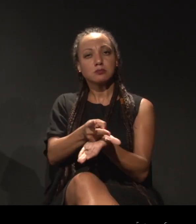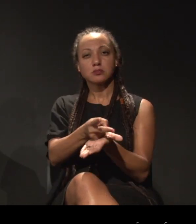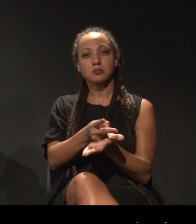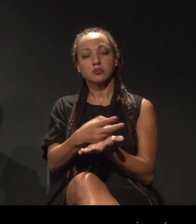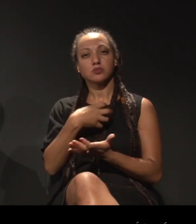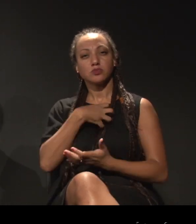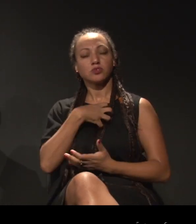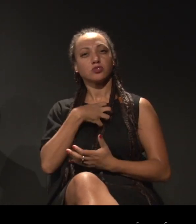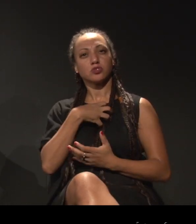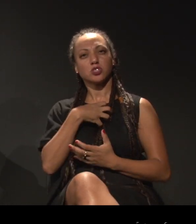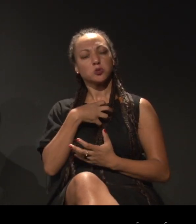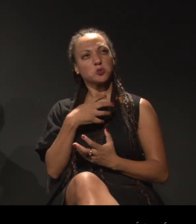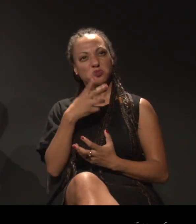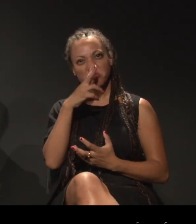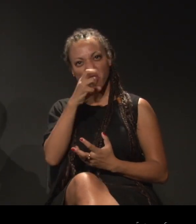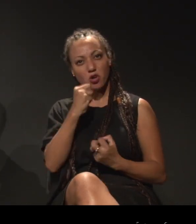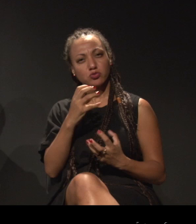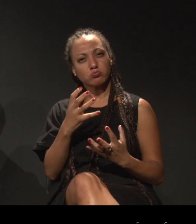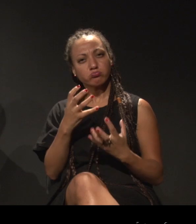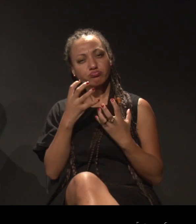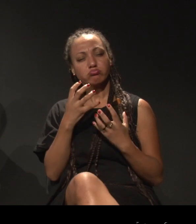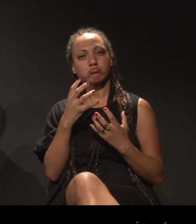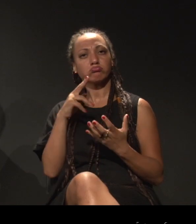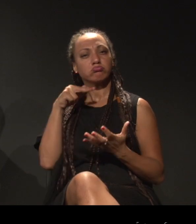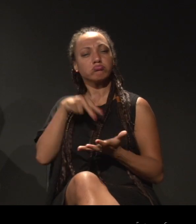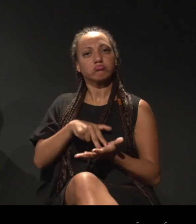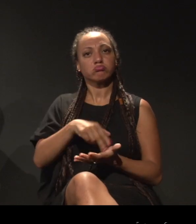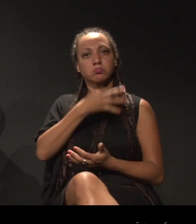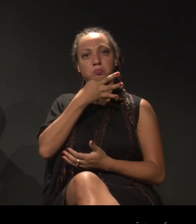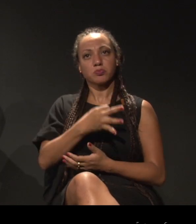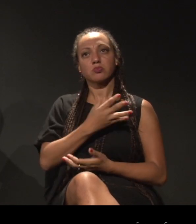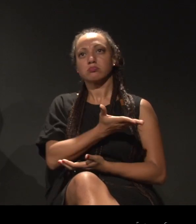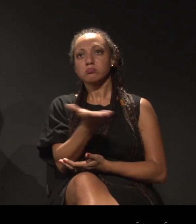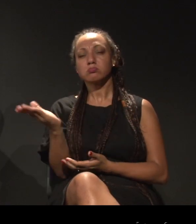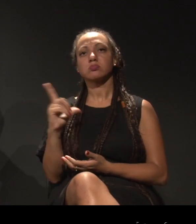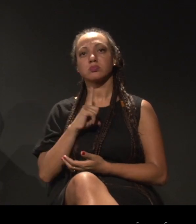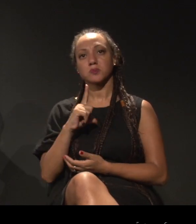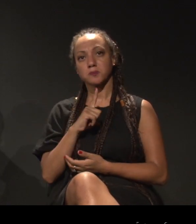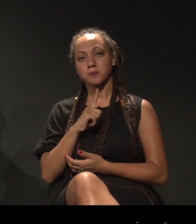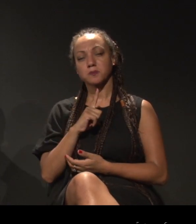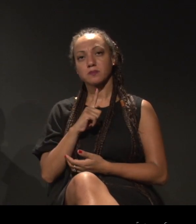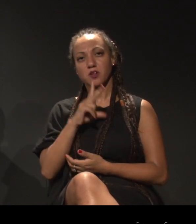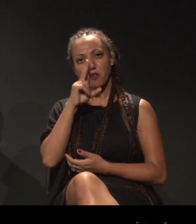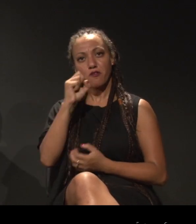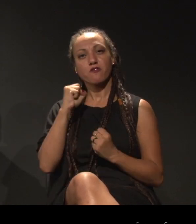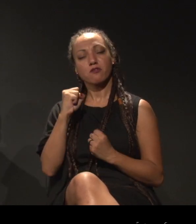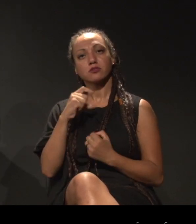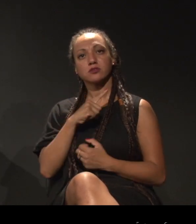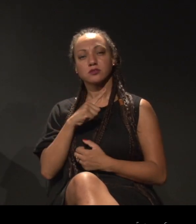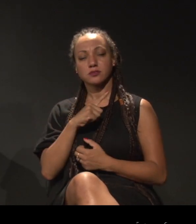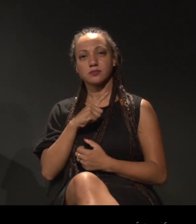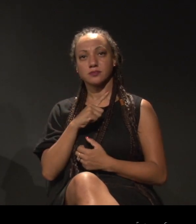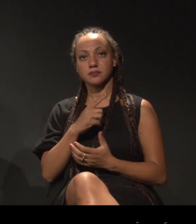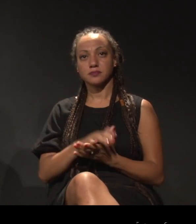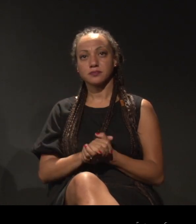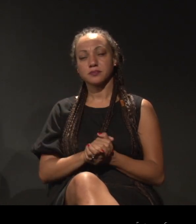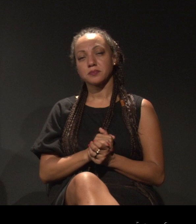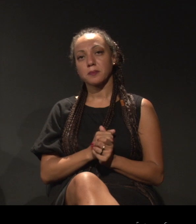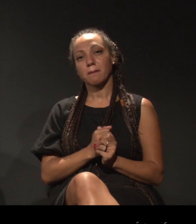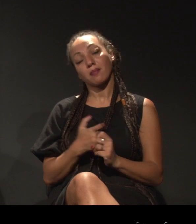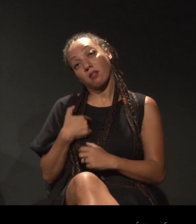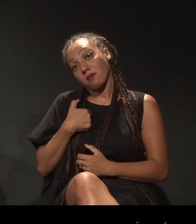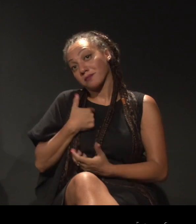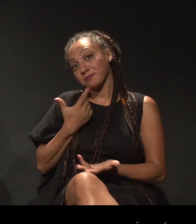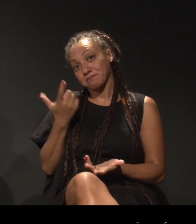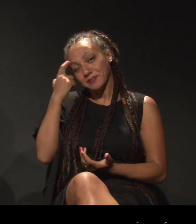intensidade e a força da colocação que todos tem força para ter é assim